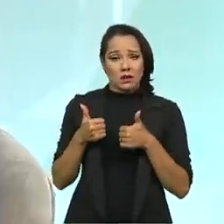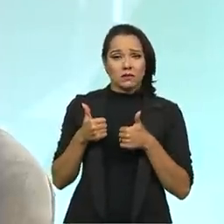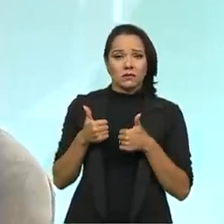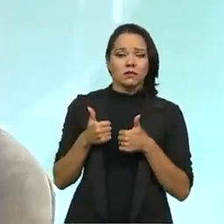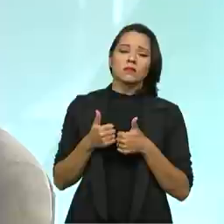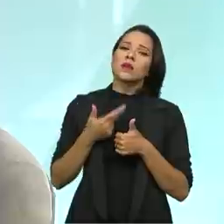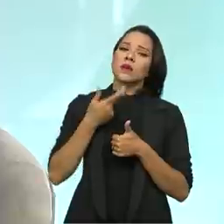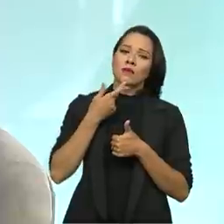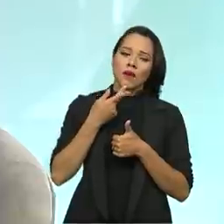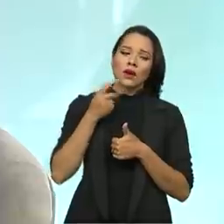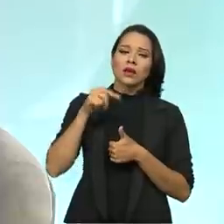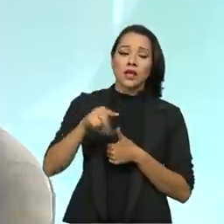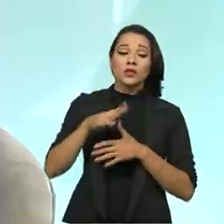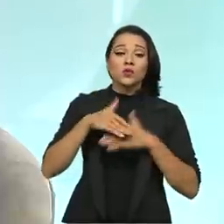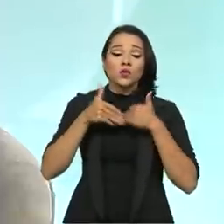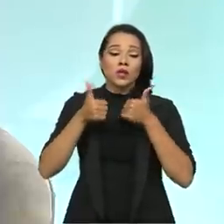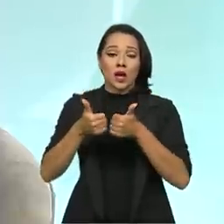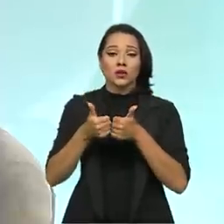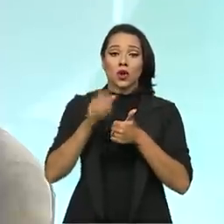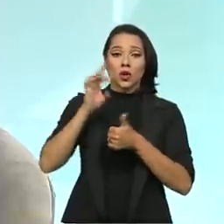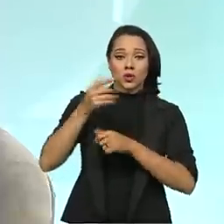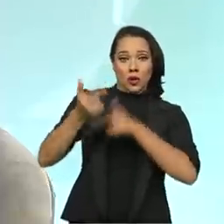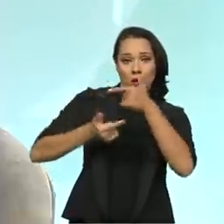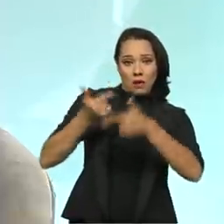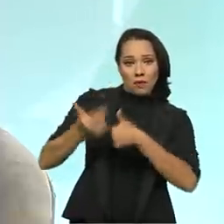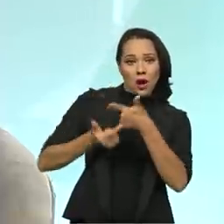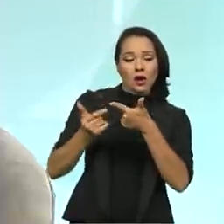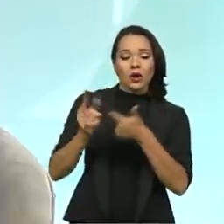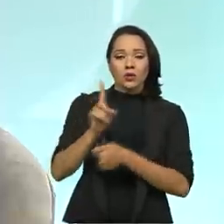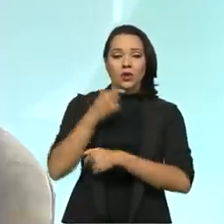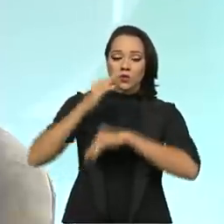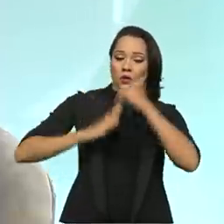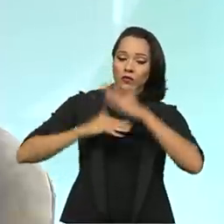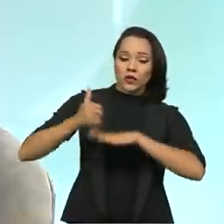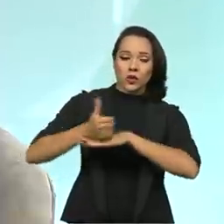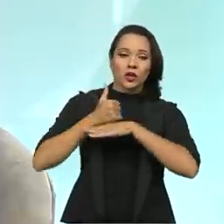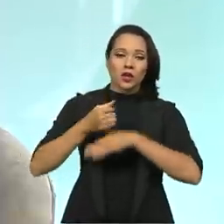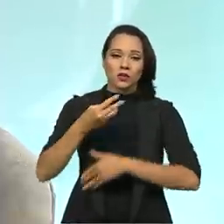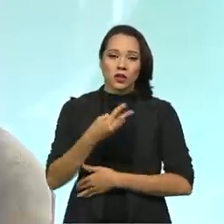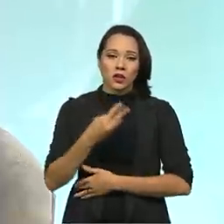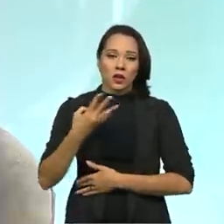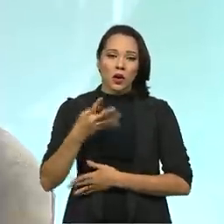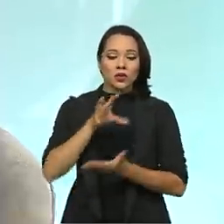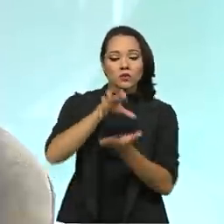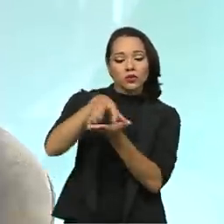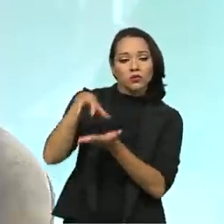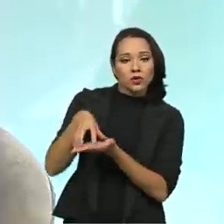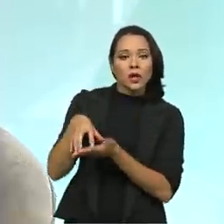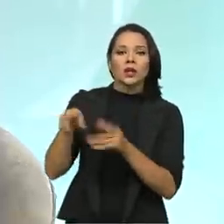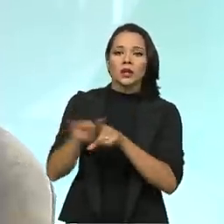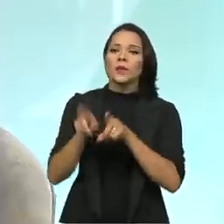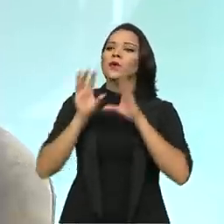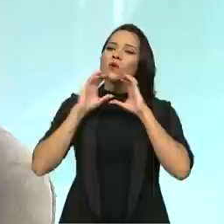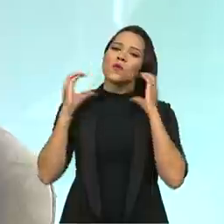divido esse sucesso, não só o trabalho dos nossos profissionais nos 34 distritos, mas também as comunidades. Os caciques